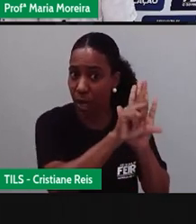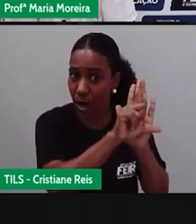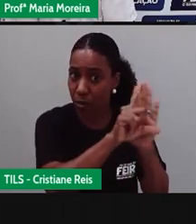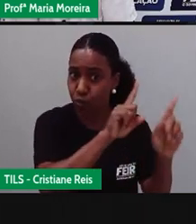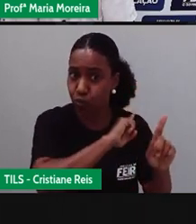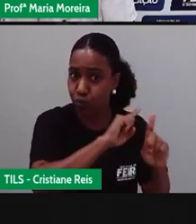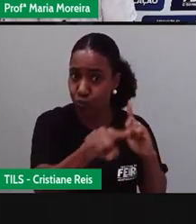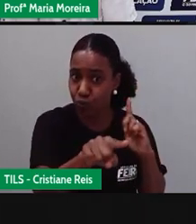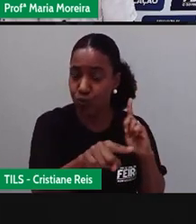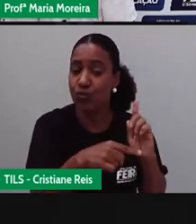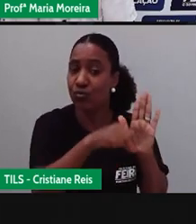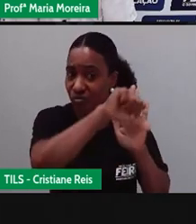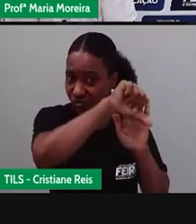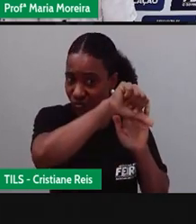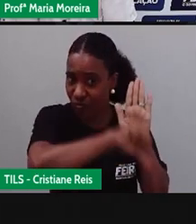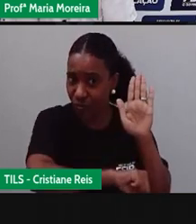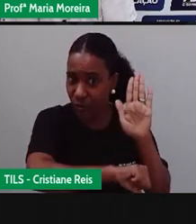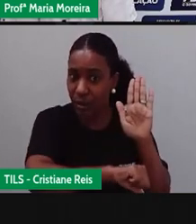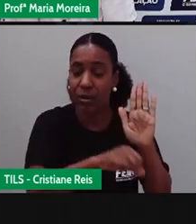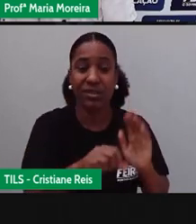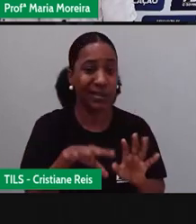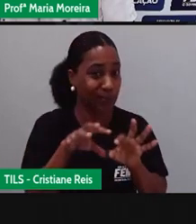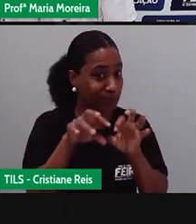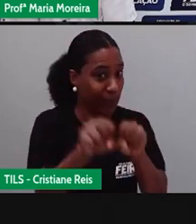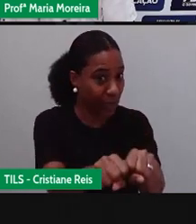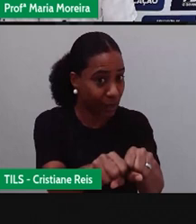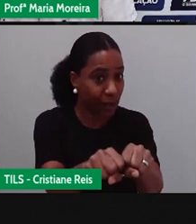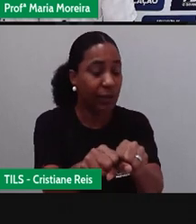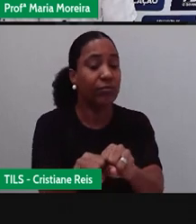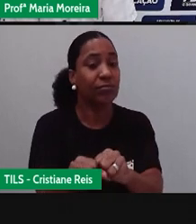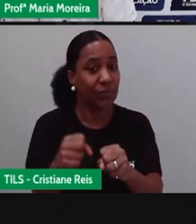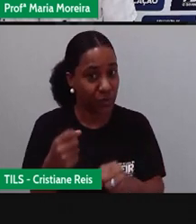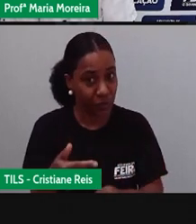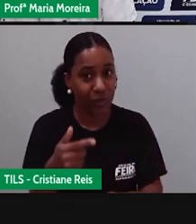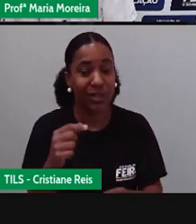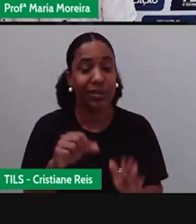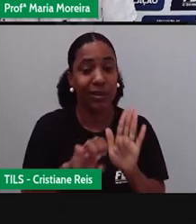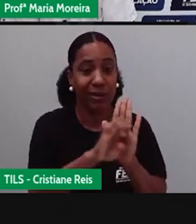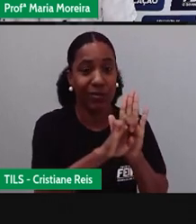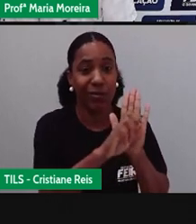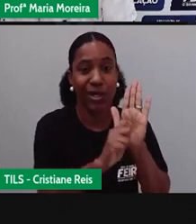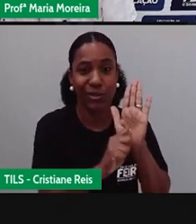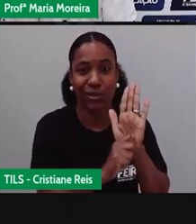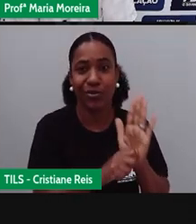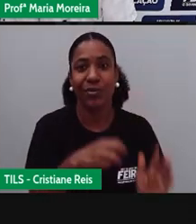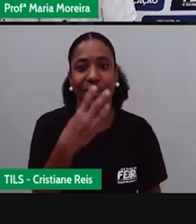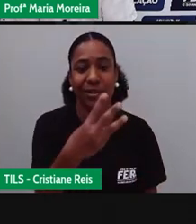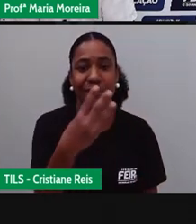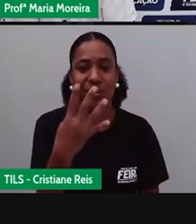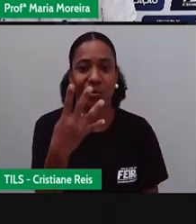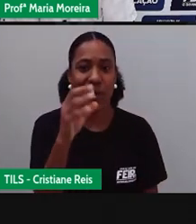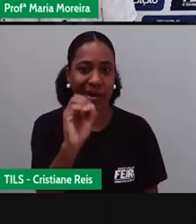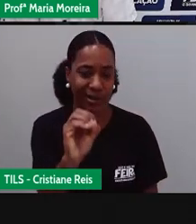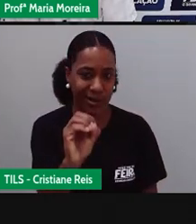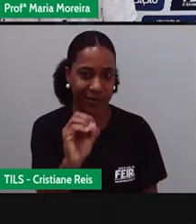identificado, o autor é enquadrado no artigo número 340 do Código Penal por